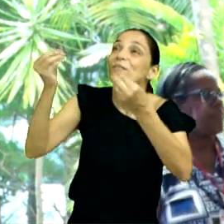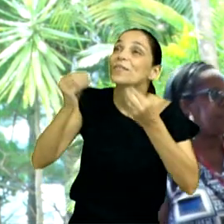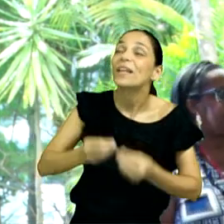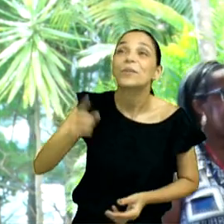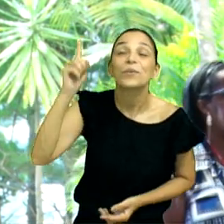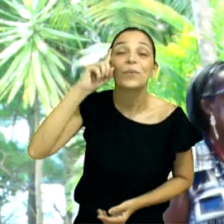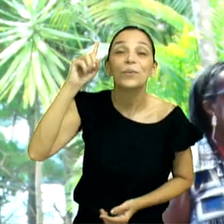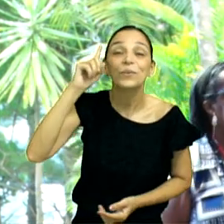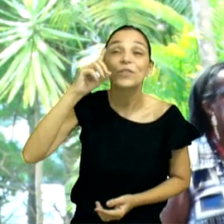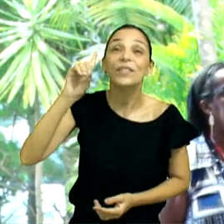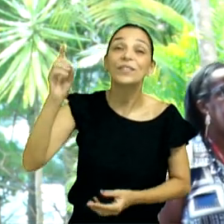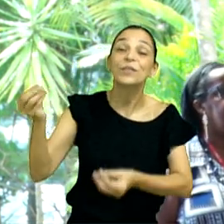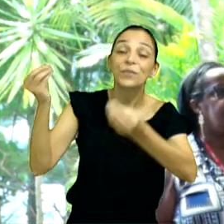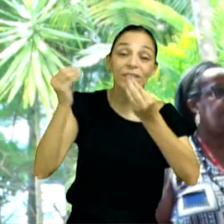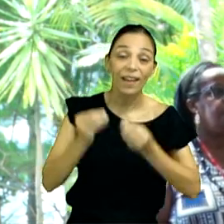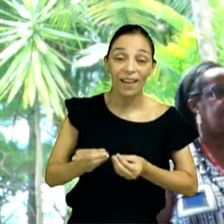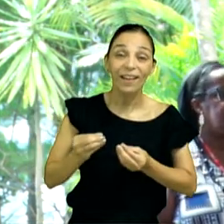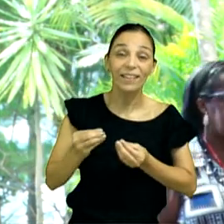todos os dias,